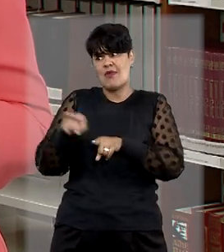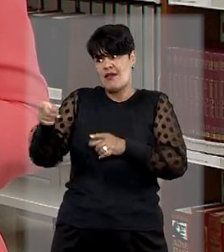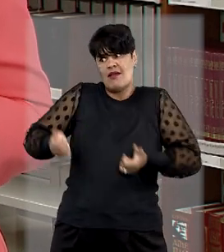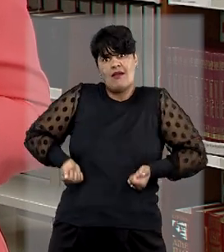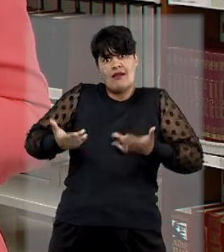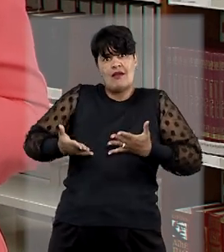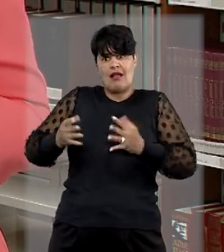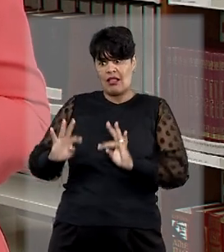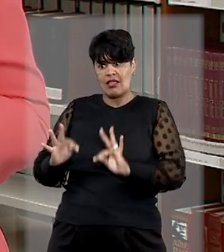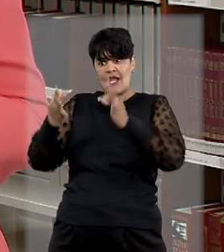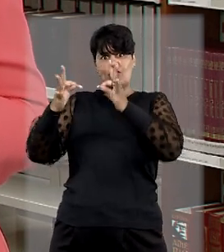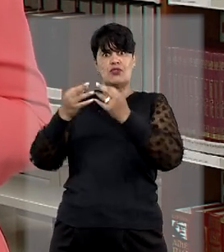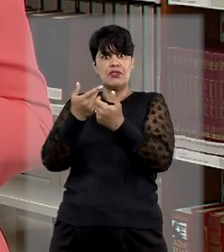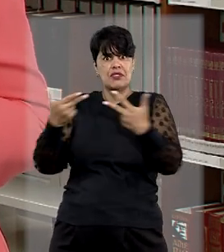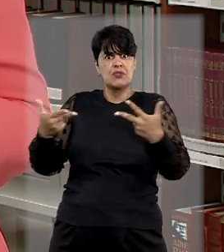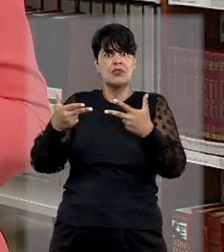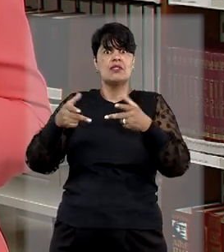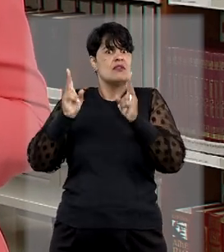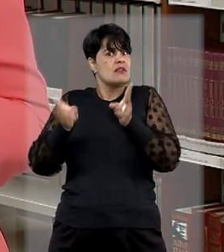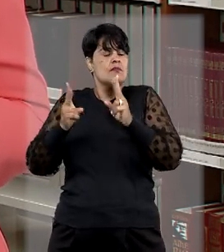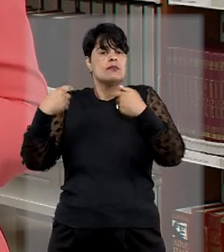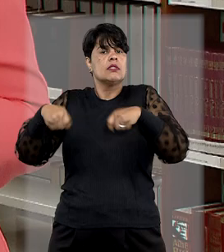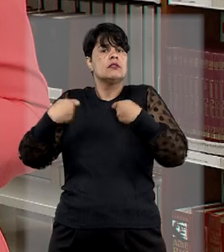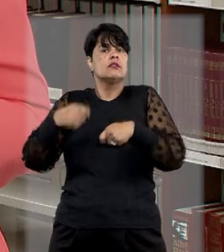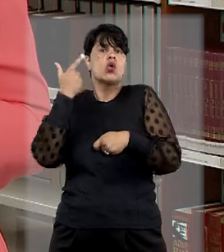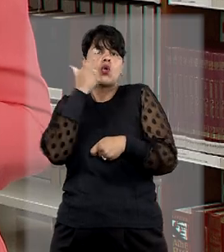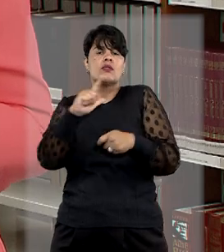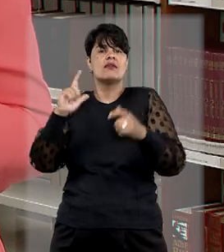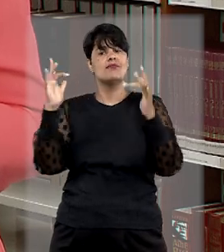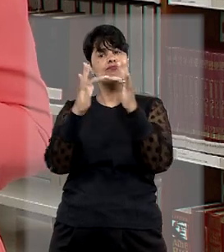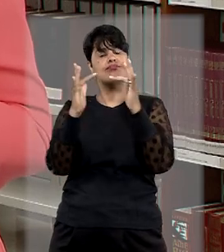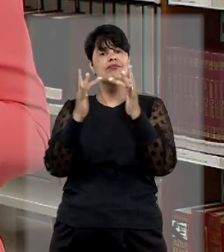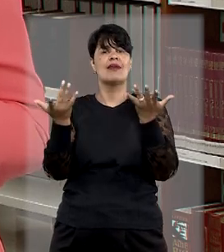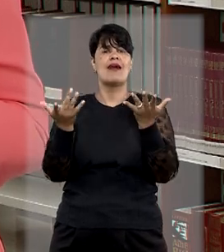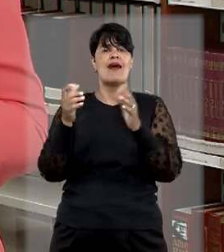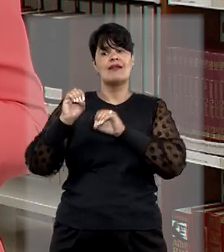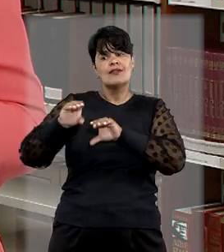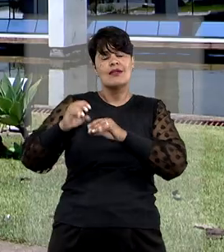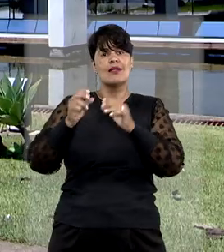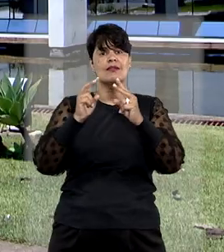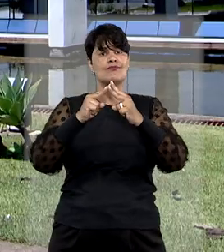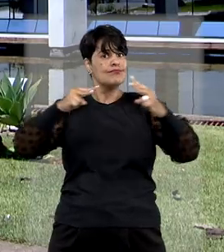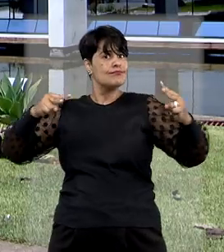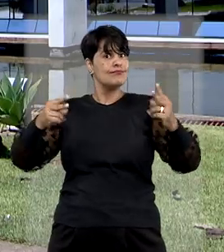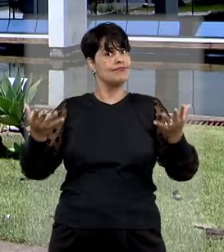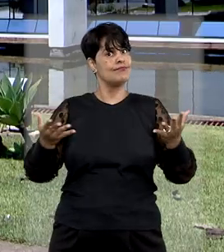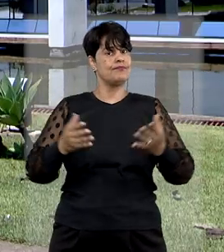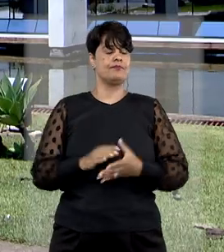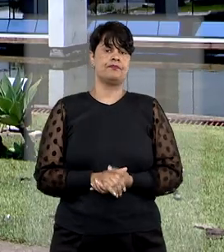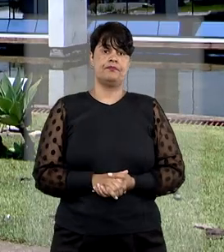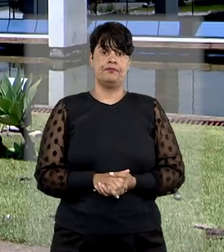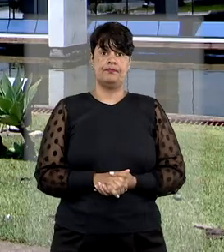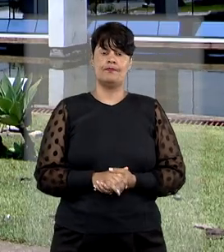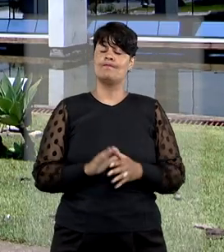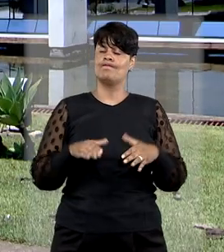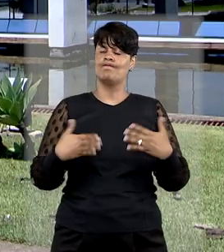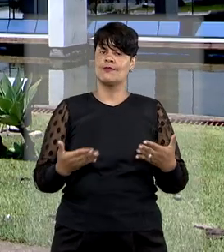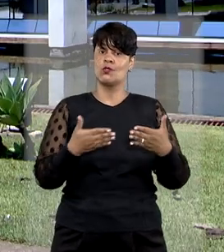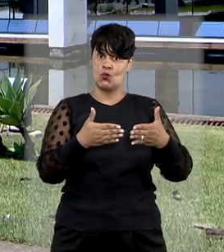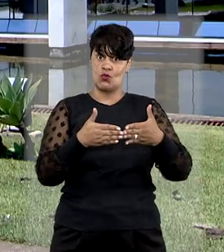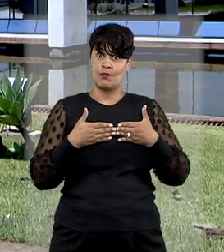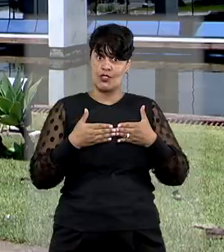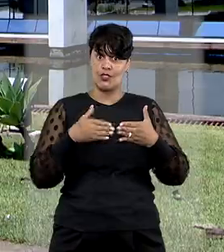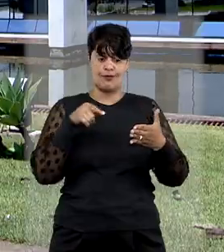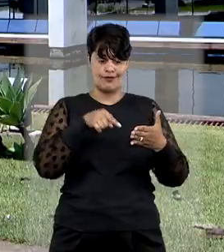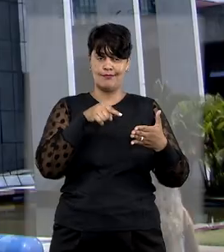tecnologia aumentaram para viabilizar o acesso das crianças ao ensino remoto. Na origem, os pedidos foram julgados